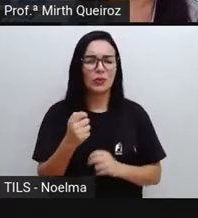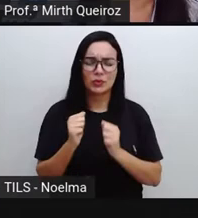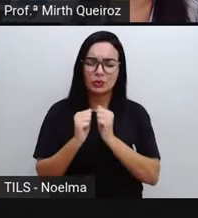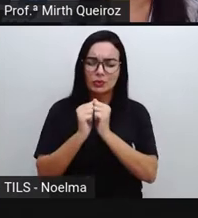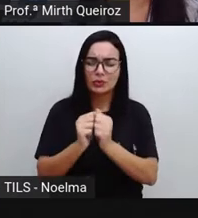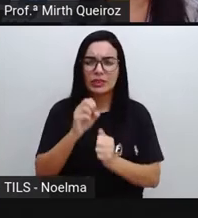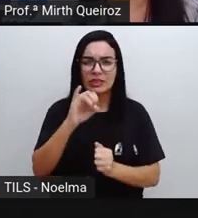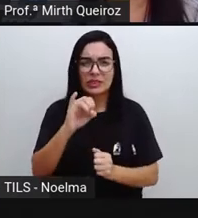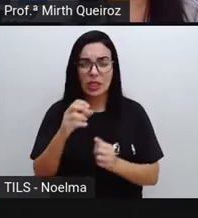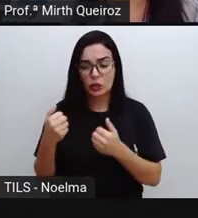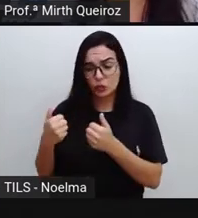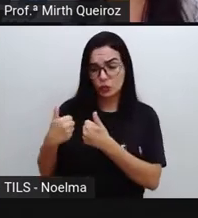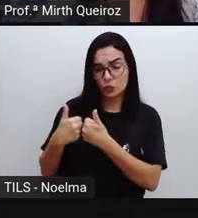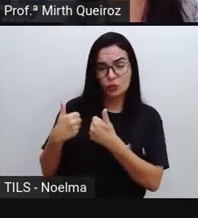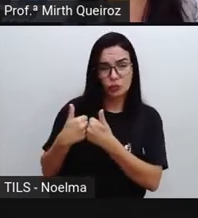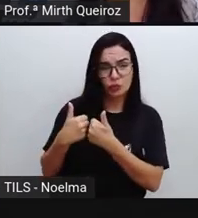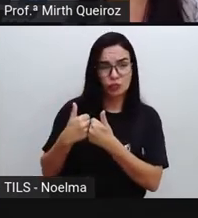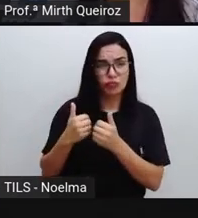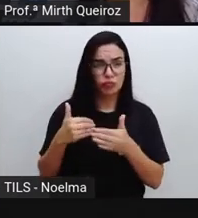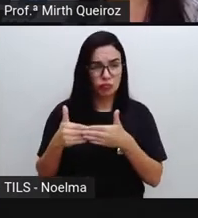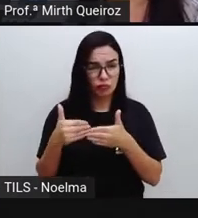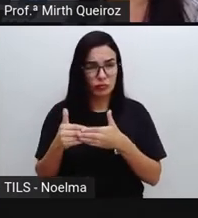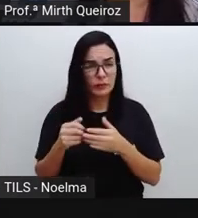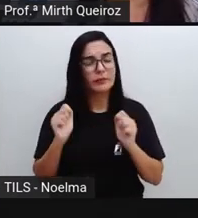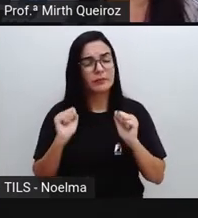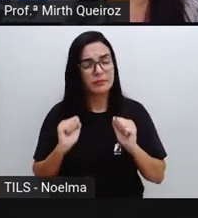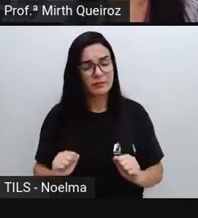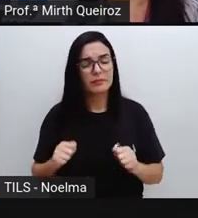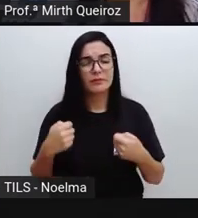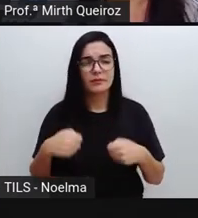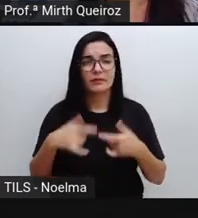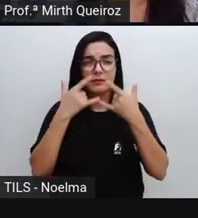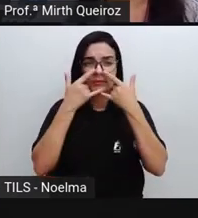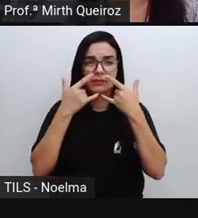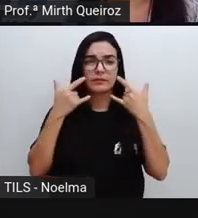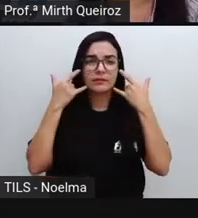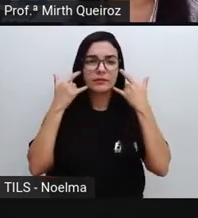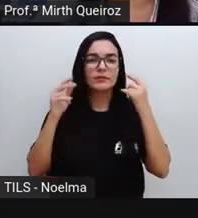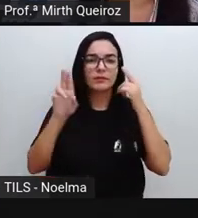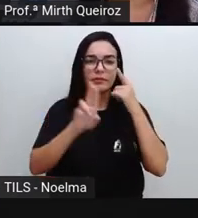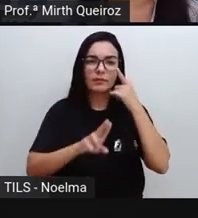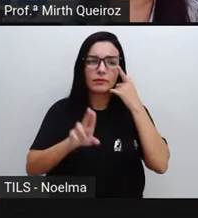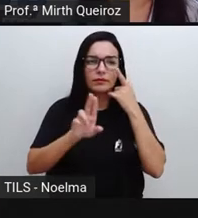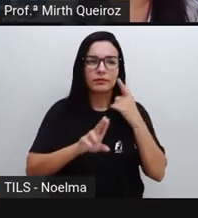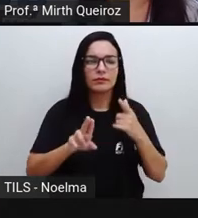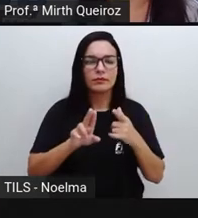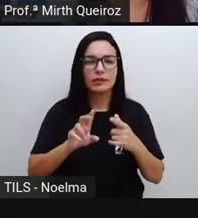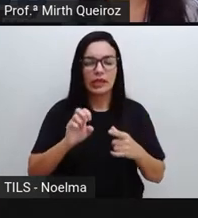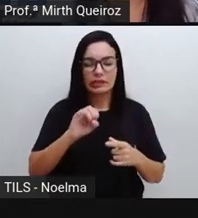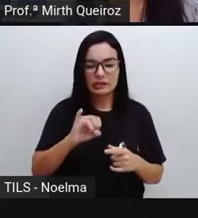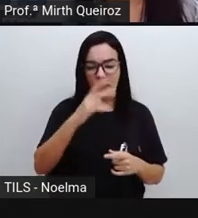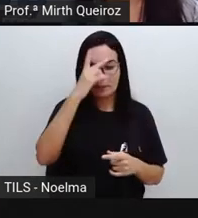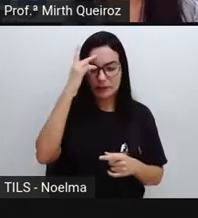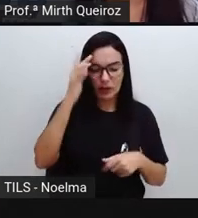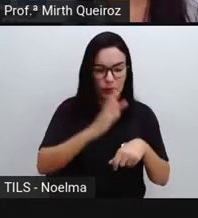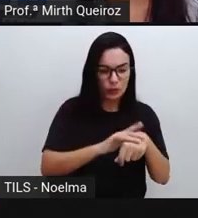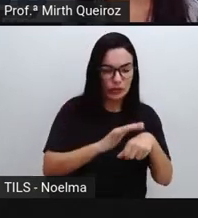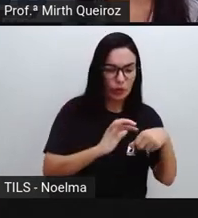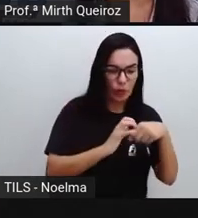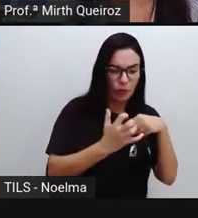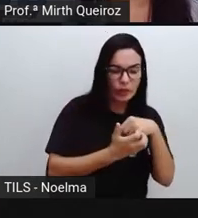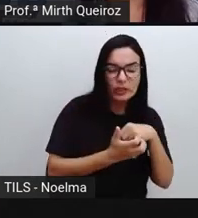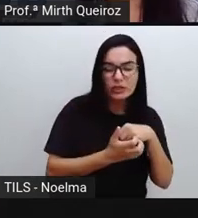outras pessoas aí, utilizem as máscaras, né? Tanto quem está com a Covid-19, quanto